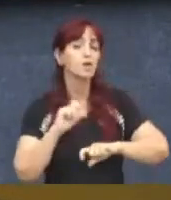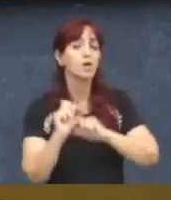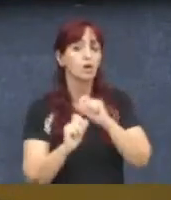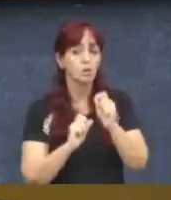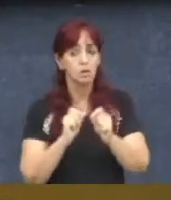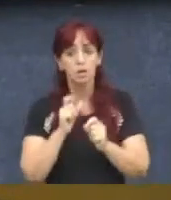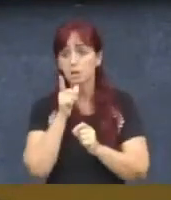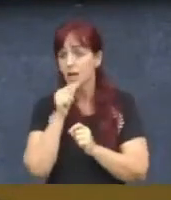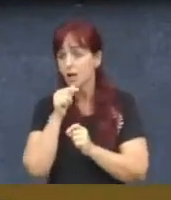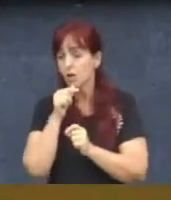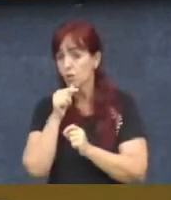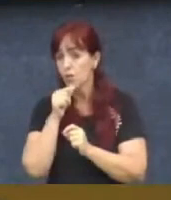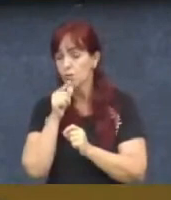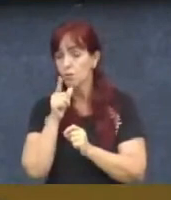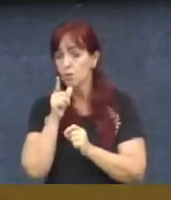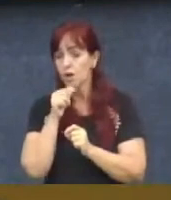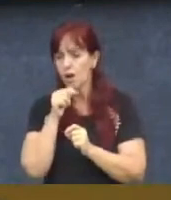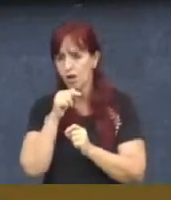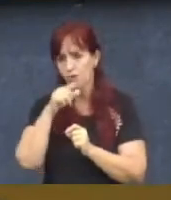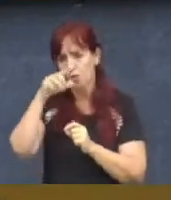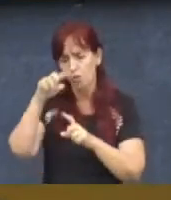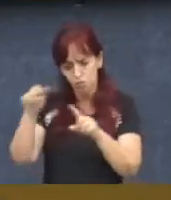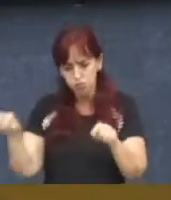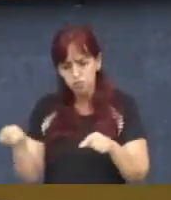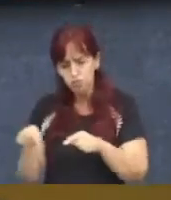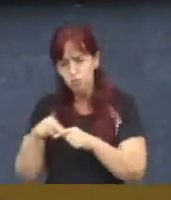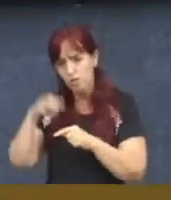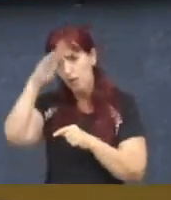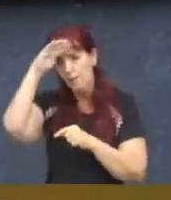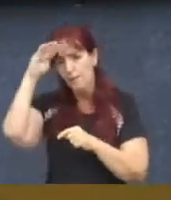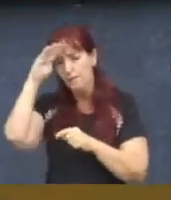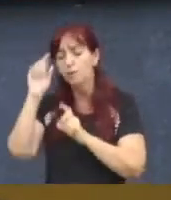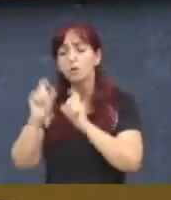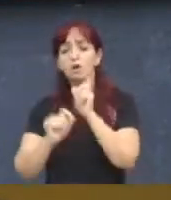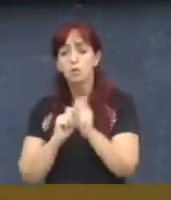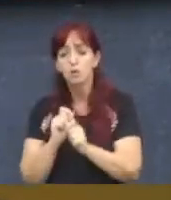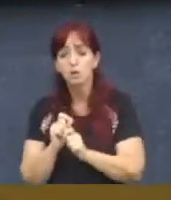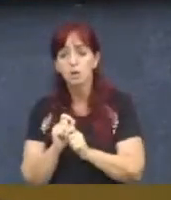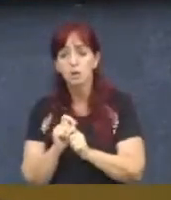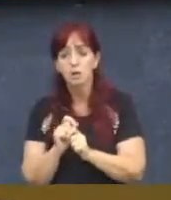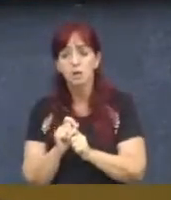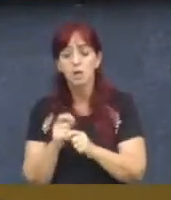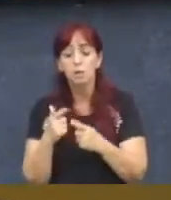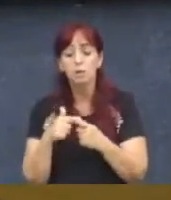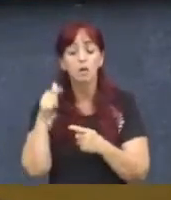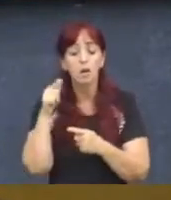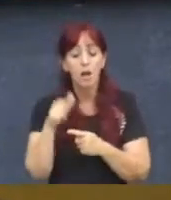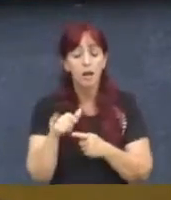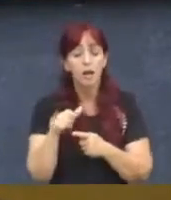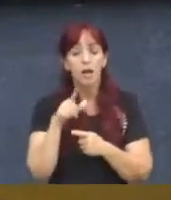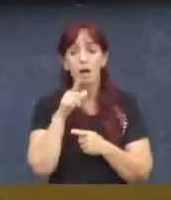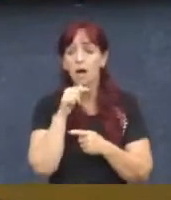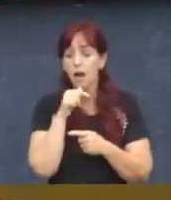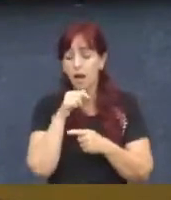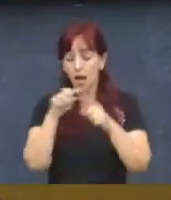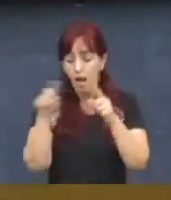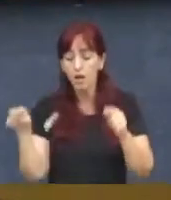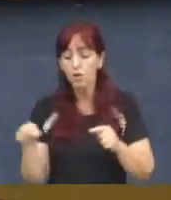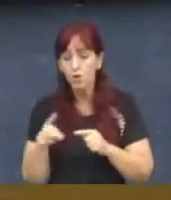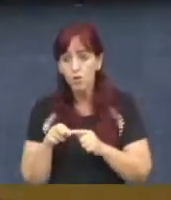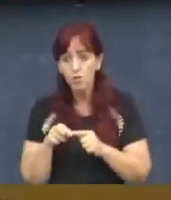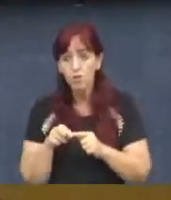Lagoa do Pampulha, a vereadora Flávia Borja, é que trata-se de um bem tombado. Ele foi tombado,